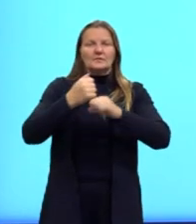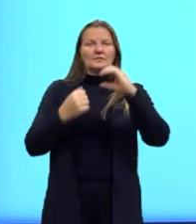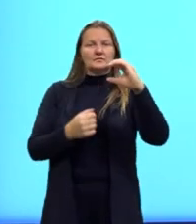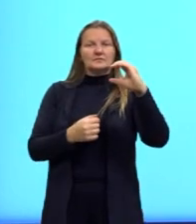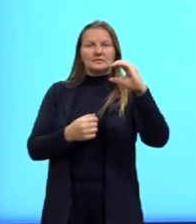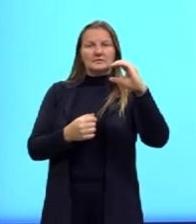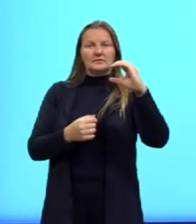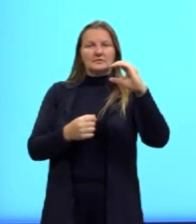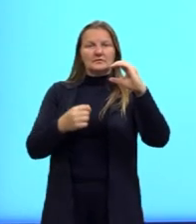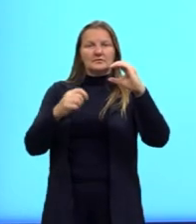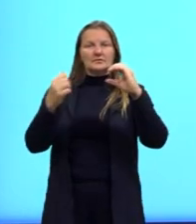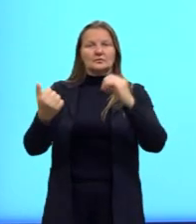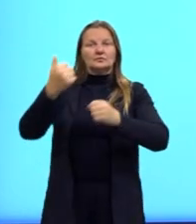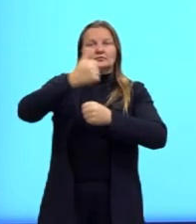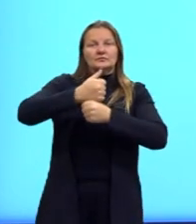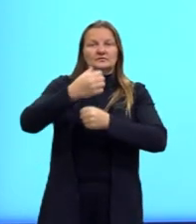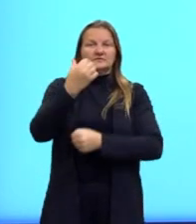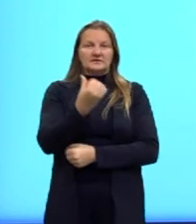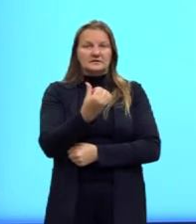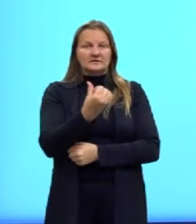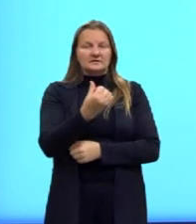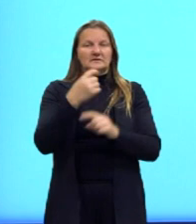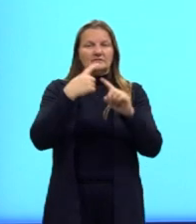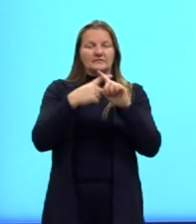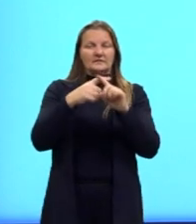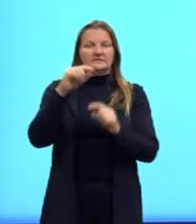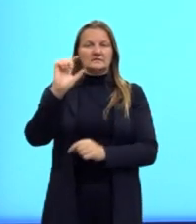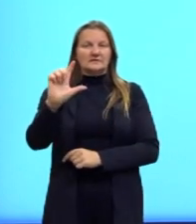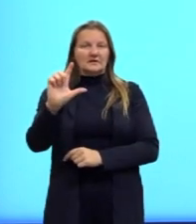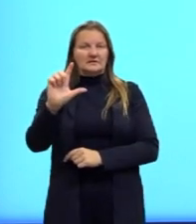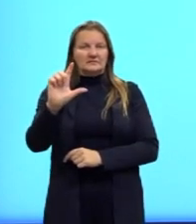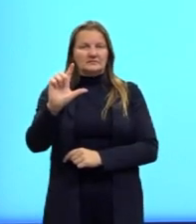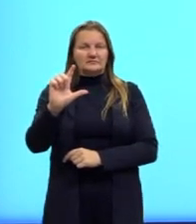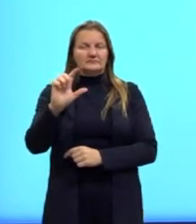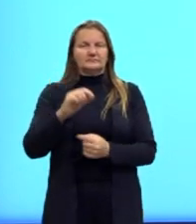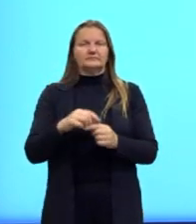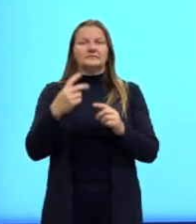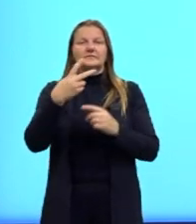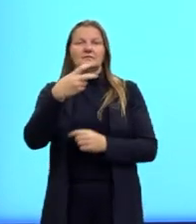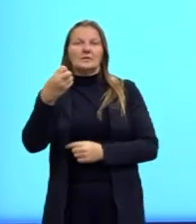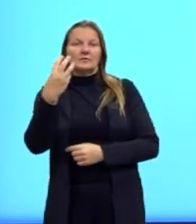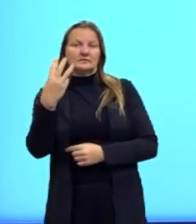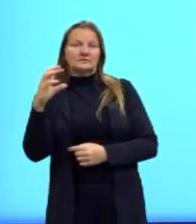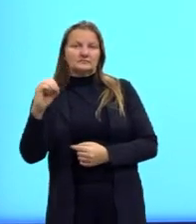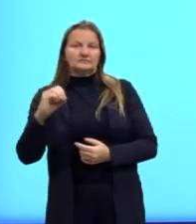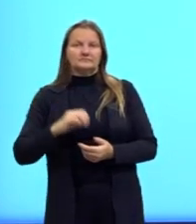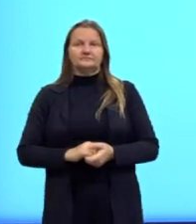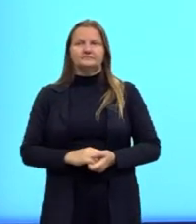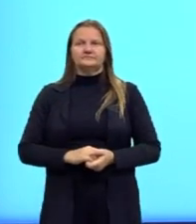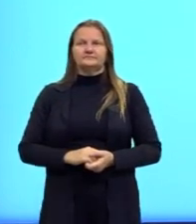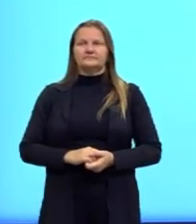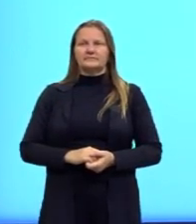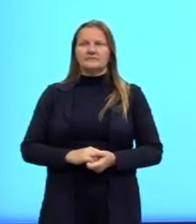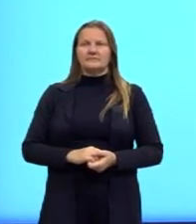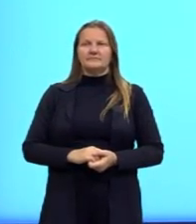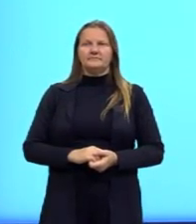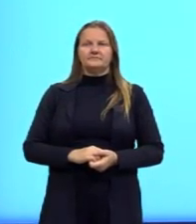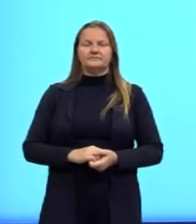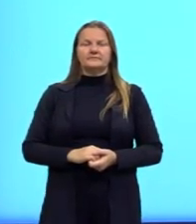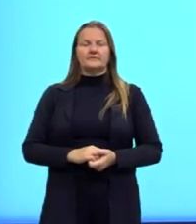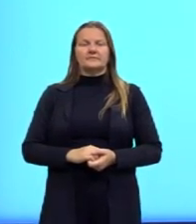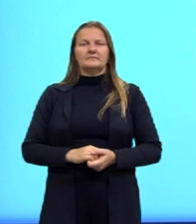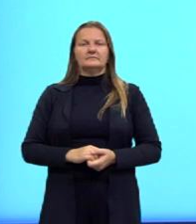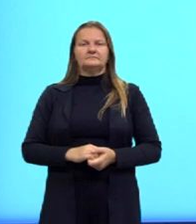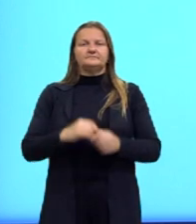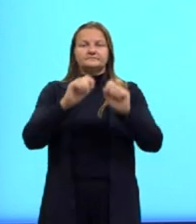por 6, então, 6 vezes L, a largura, é igual a 30. Então, a largura seria 30